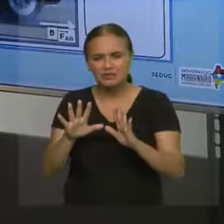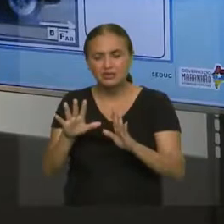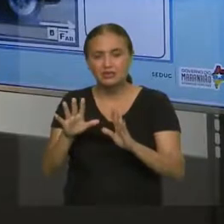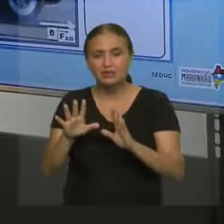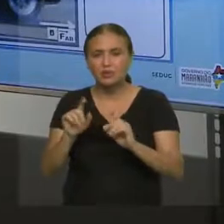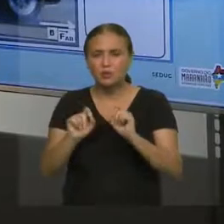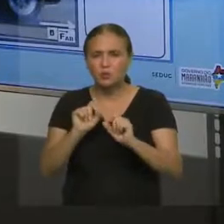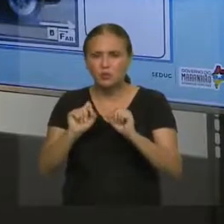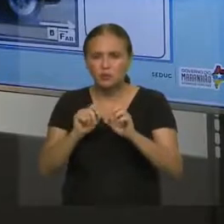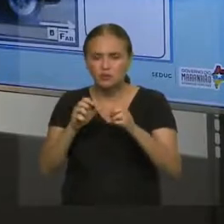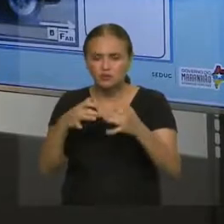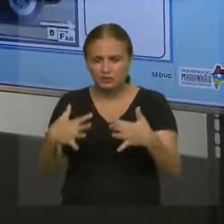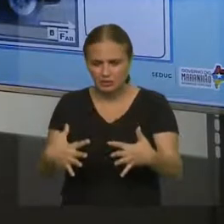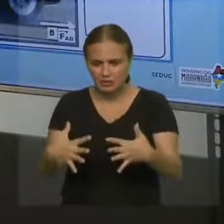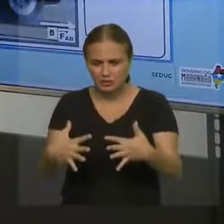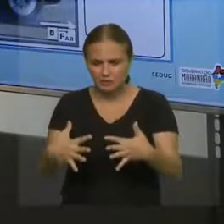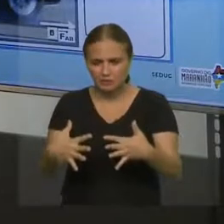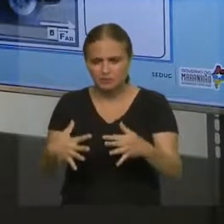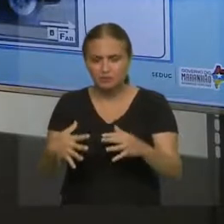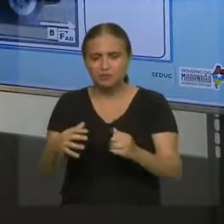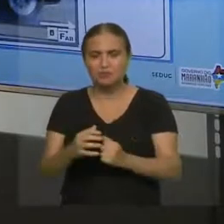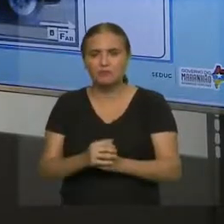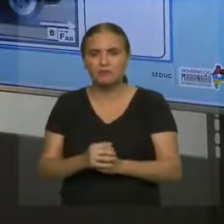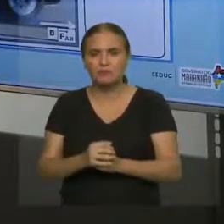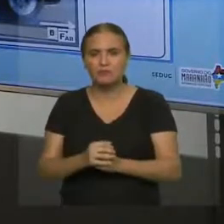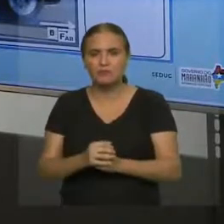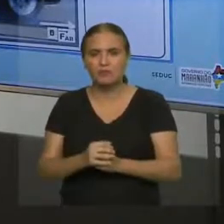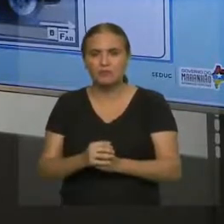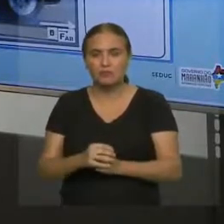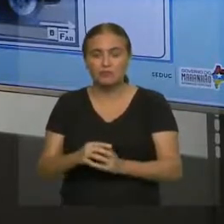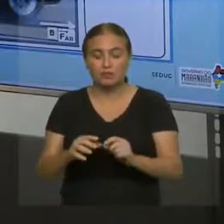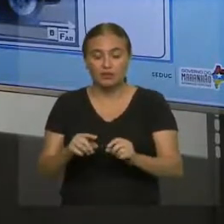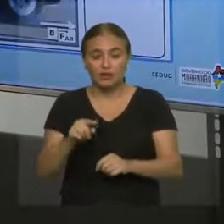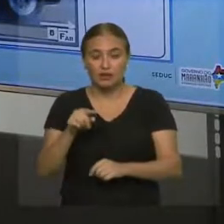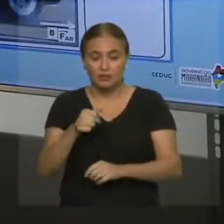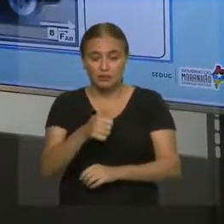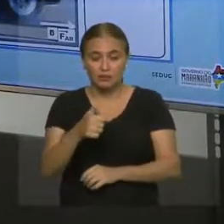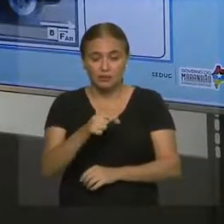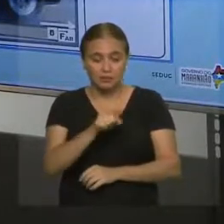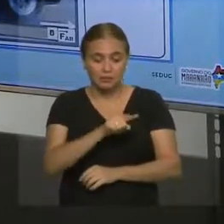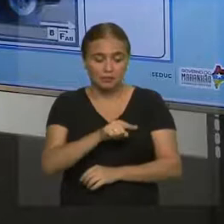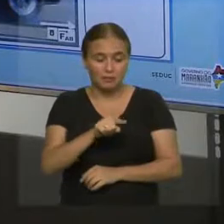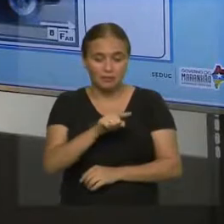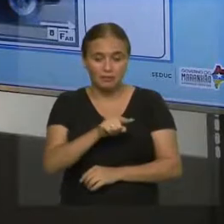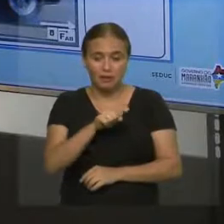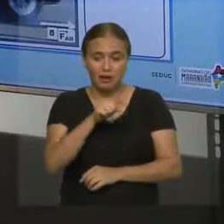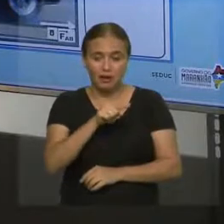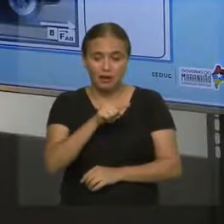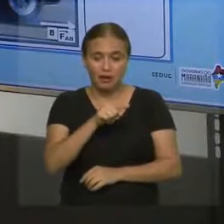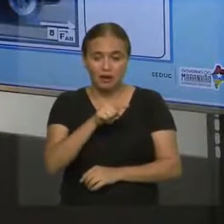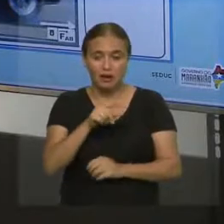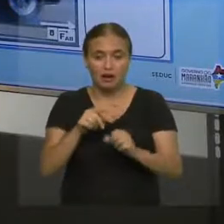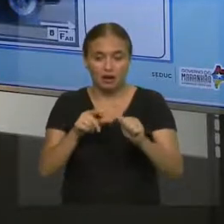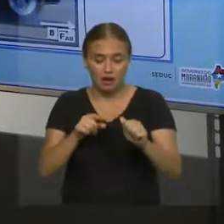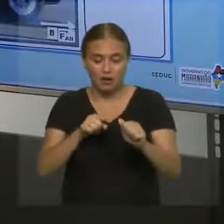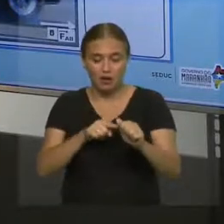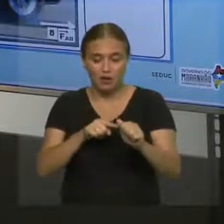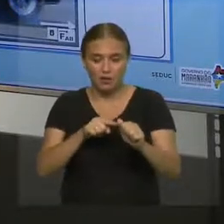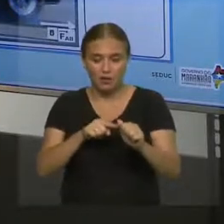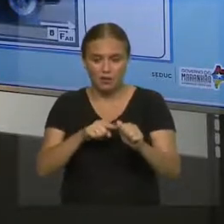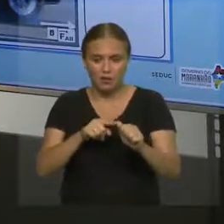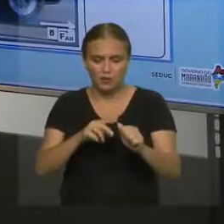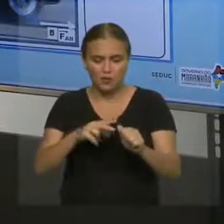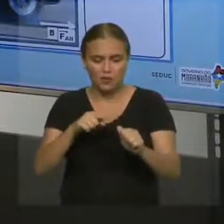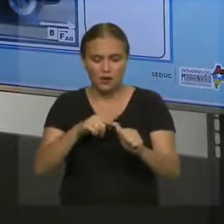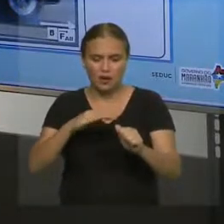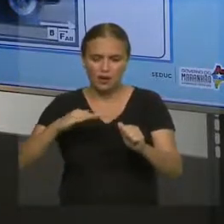entenda que eu tenho ação e reação. o carro puxando, aplicando a força para trás e o solo devolve essa força para frente, como se fosse